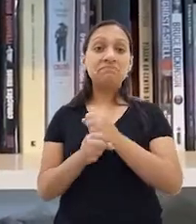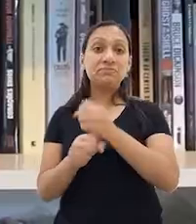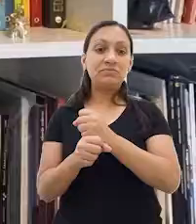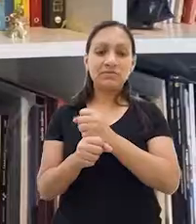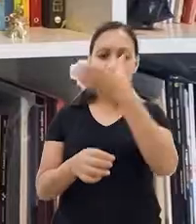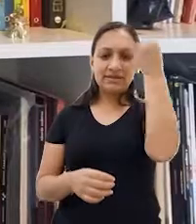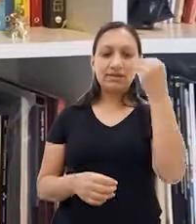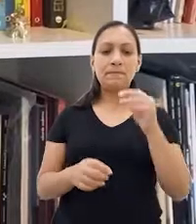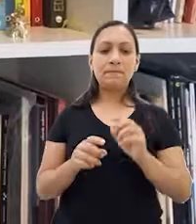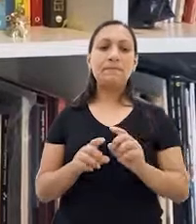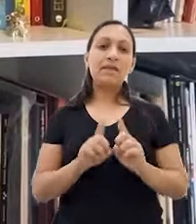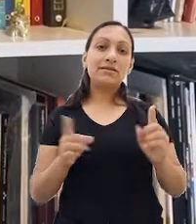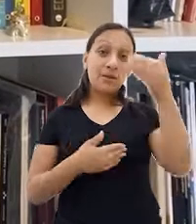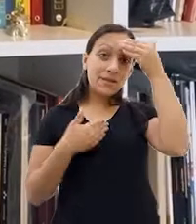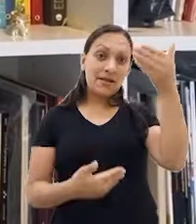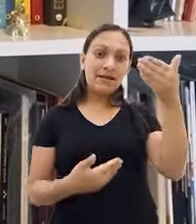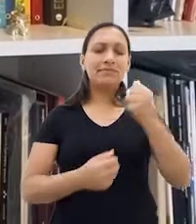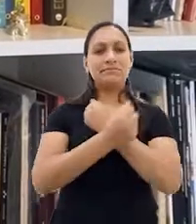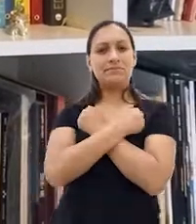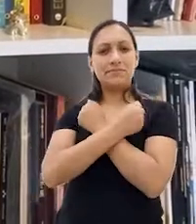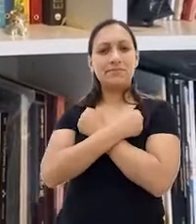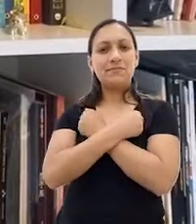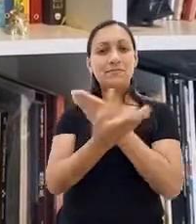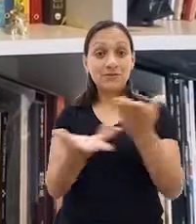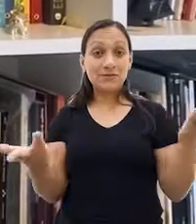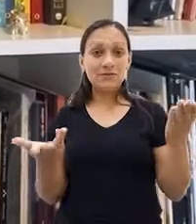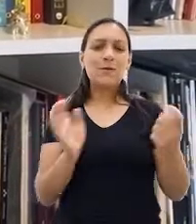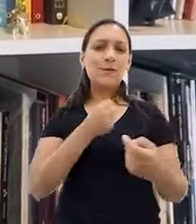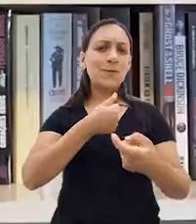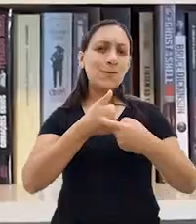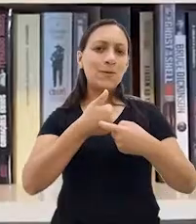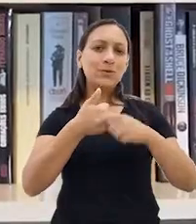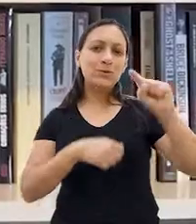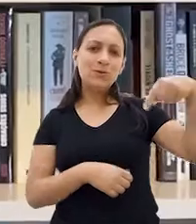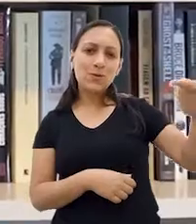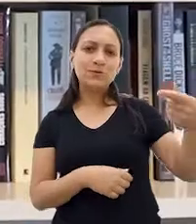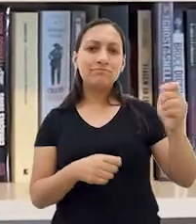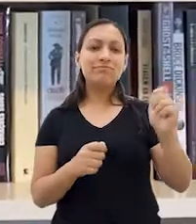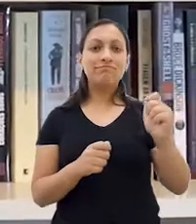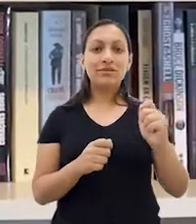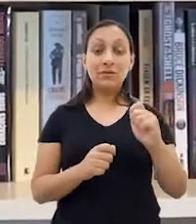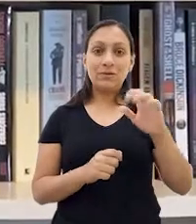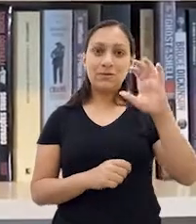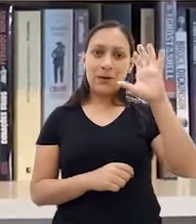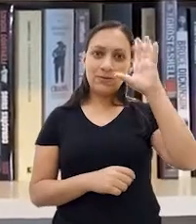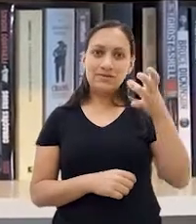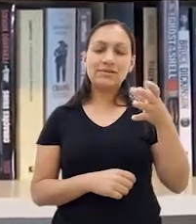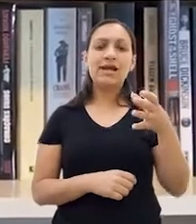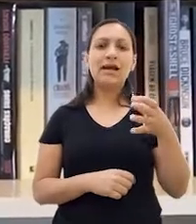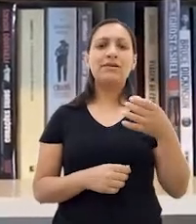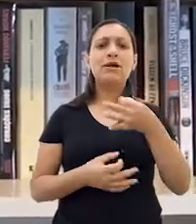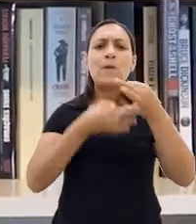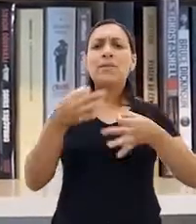espero ser recordista. Muito obrigado, gente. Abraço para vocês aí e curtam aí os outros episódios. um comentário. Que outras coisas vocês dos jogos já